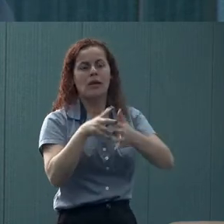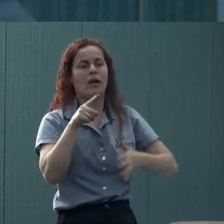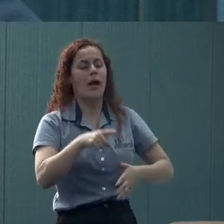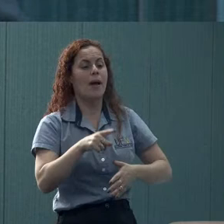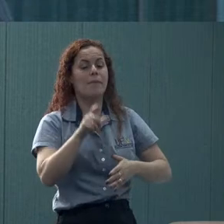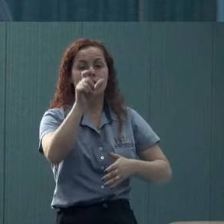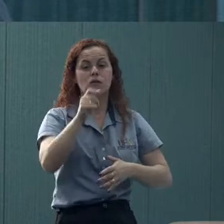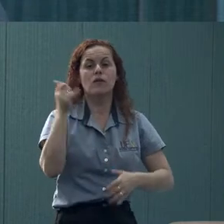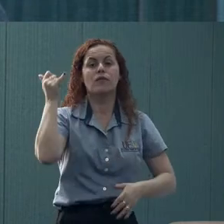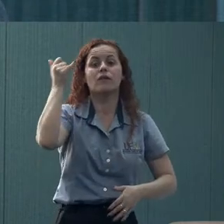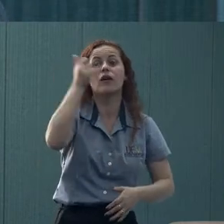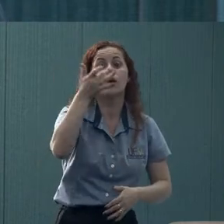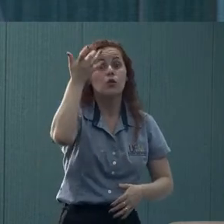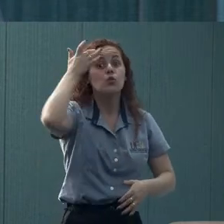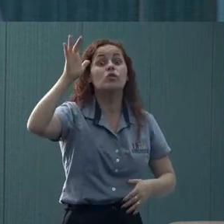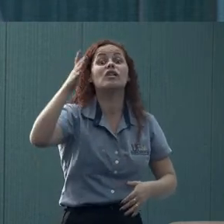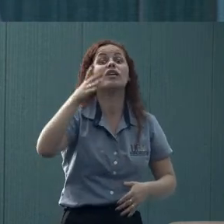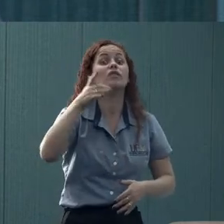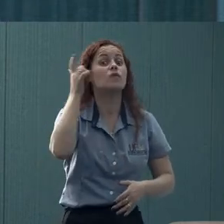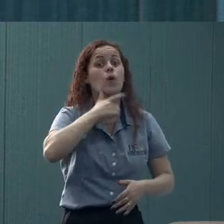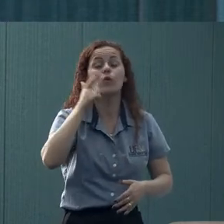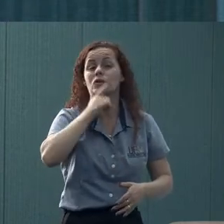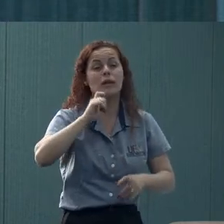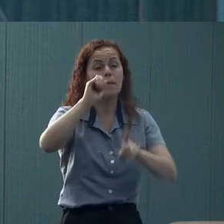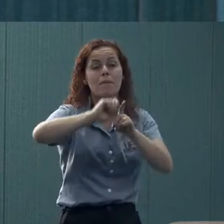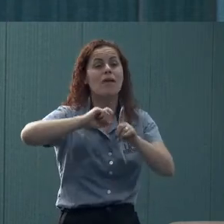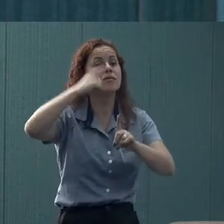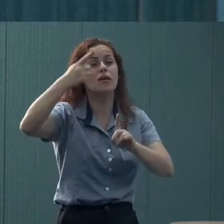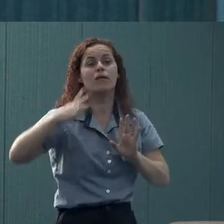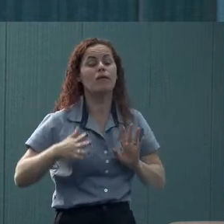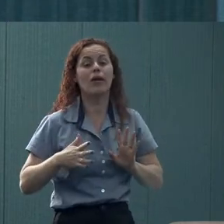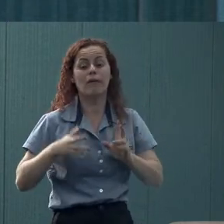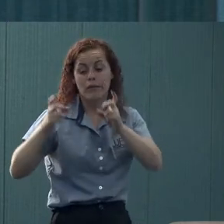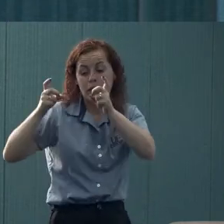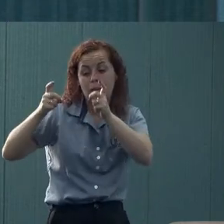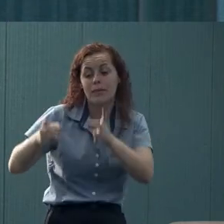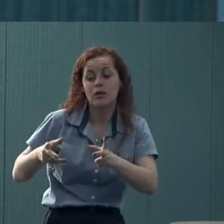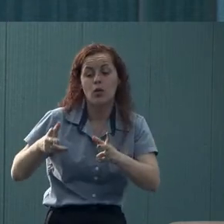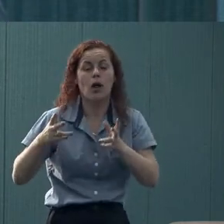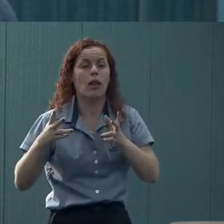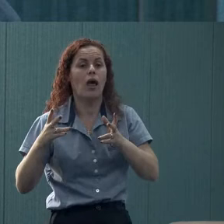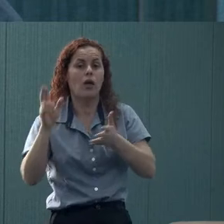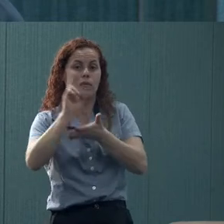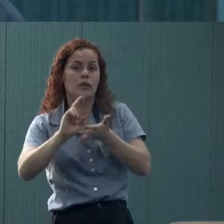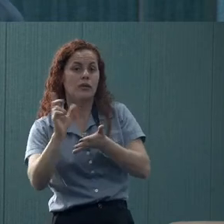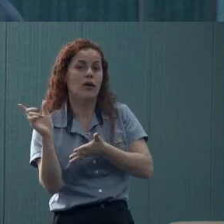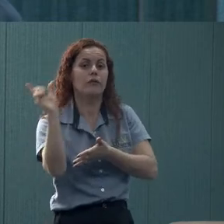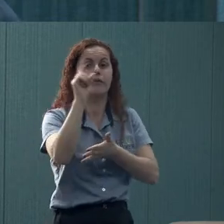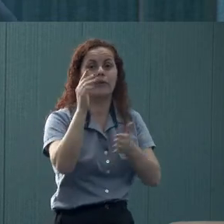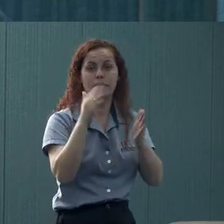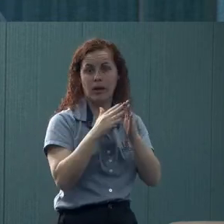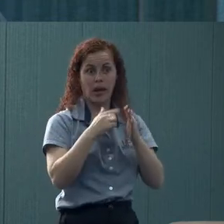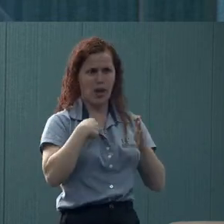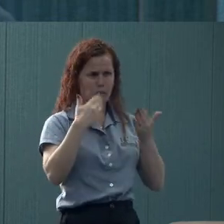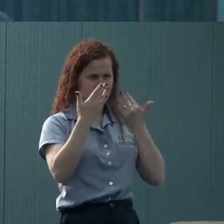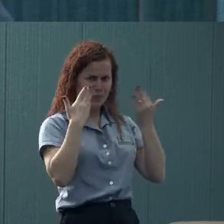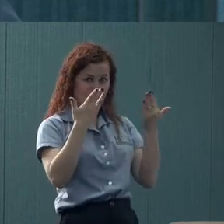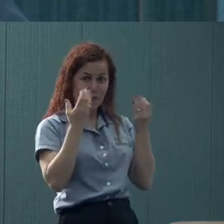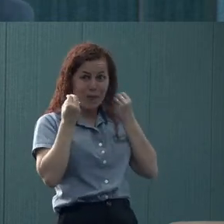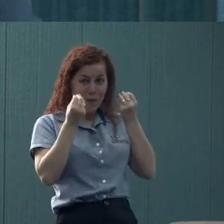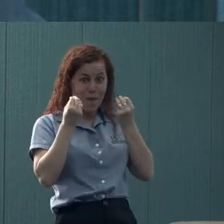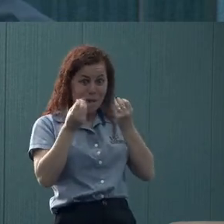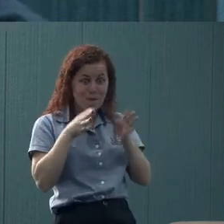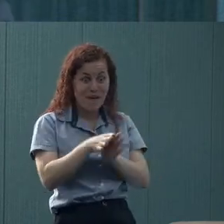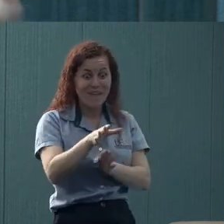lá e fala assim, eu não sei se eu vou conseguir me manter o mês que vem, ou se eu vou ter que largar a universidade. O que eu faço enquanto psicólogo? É uma questão